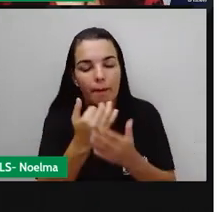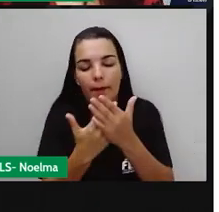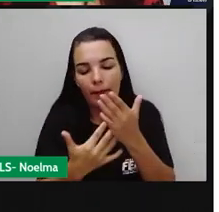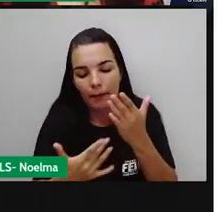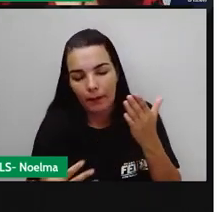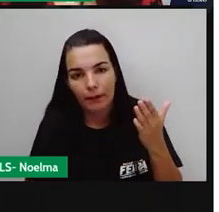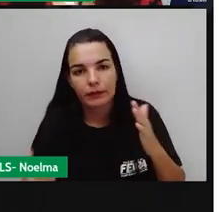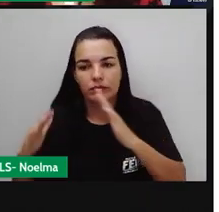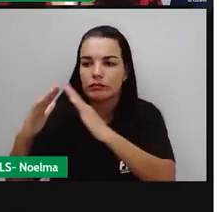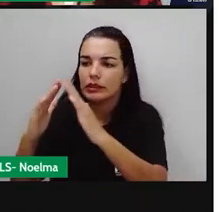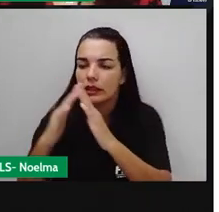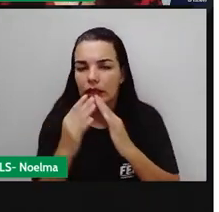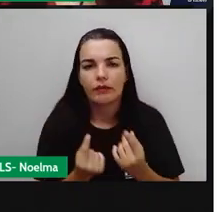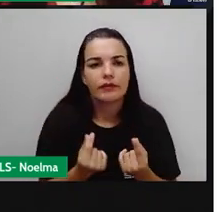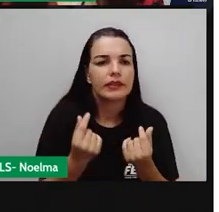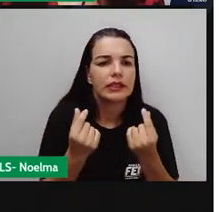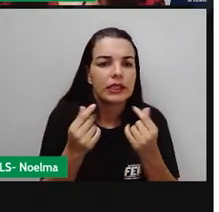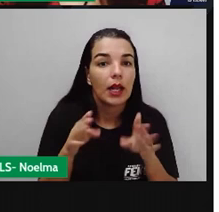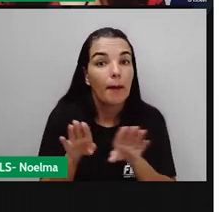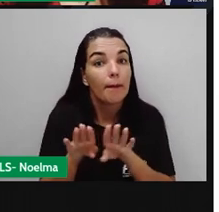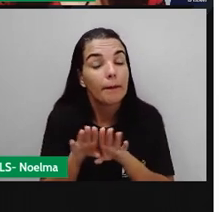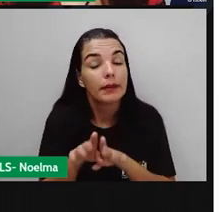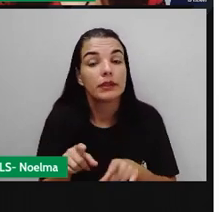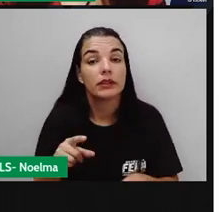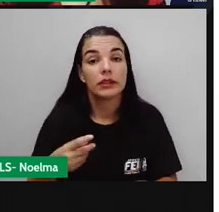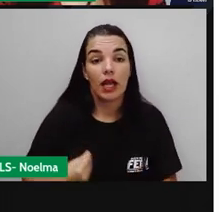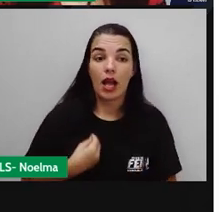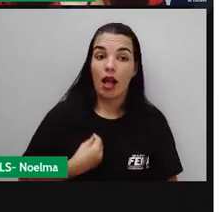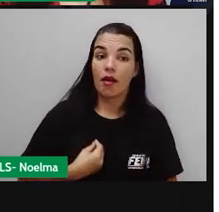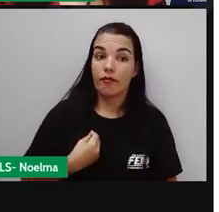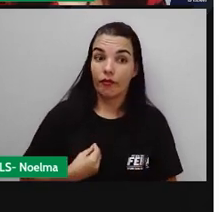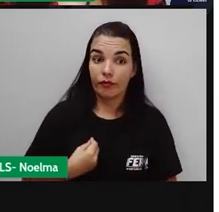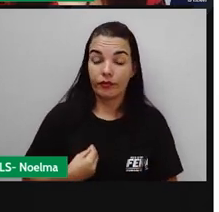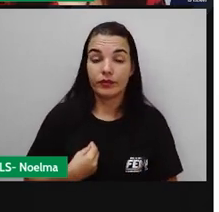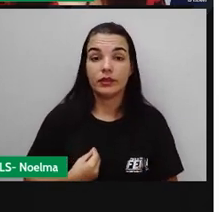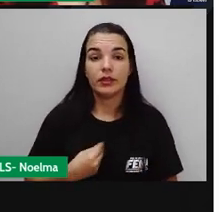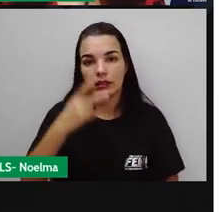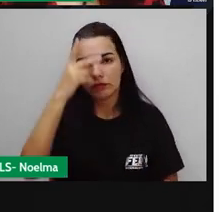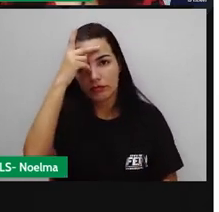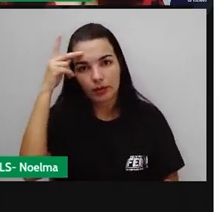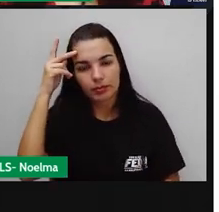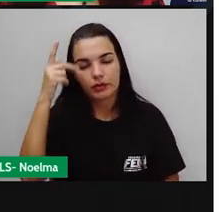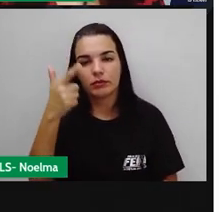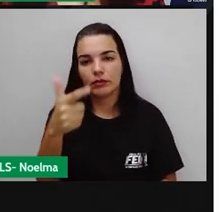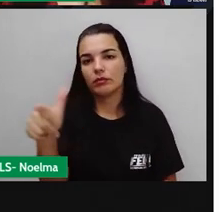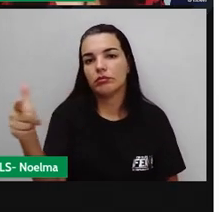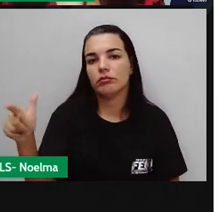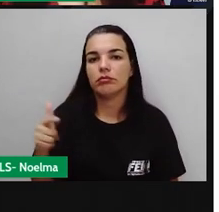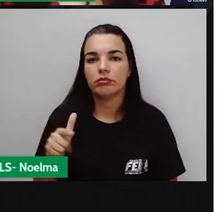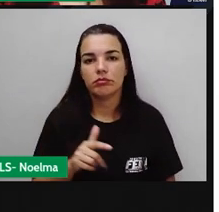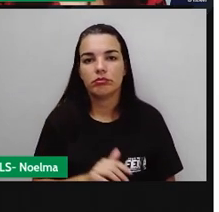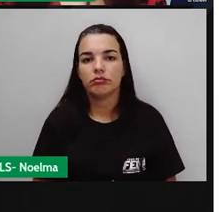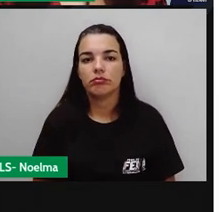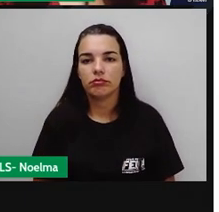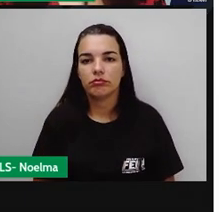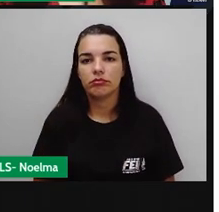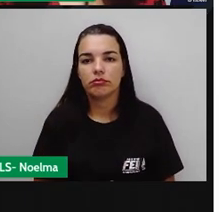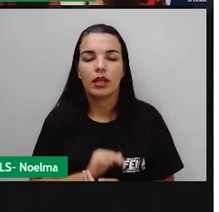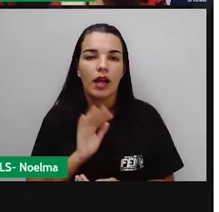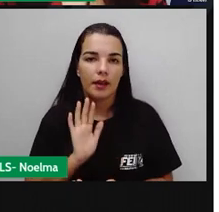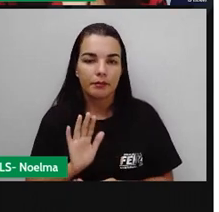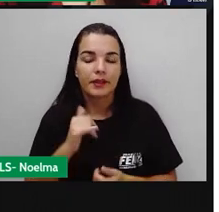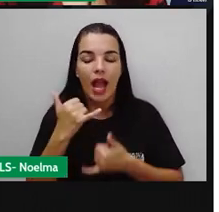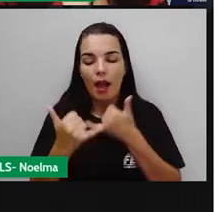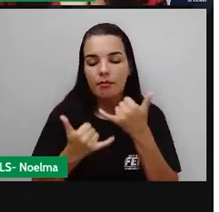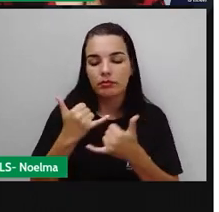patrimoniais, financeiros, mas também é um risco à integridade física, à vida do outro, né? A